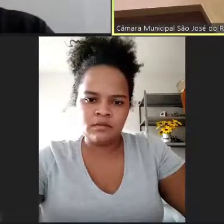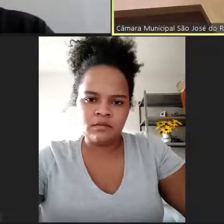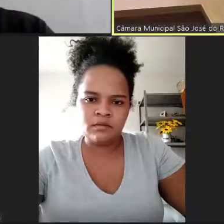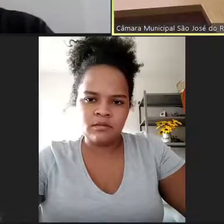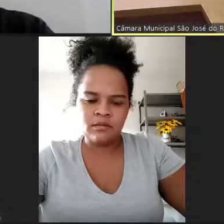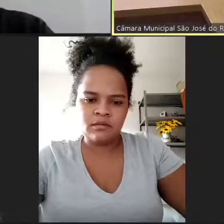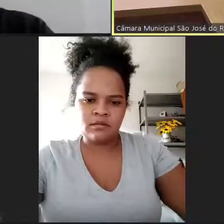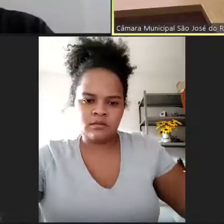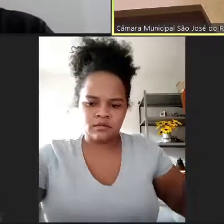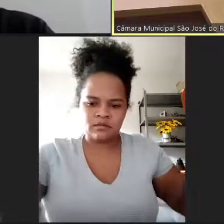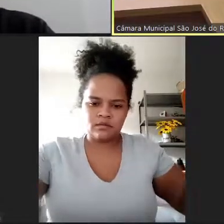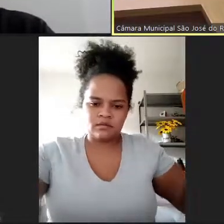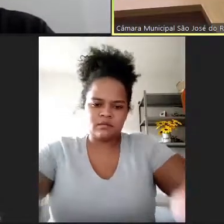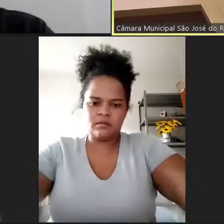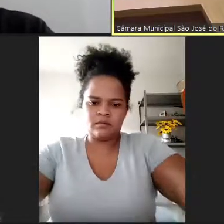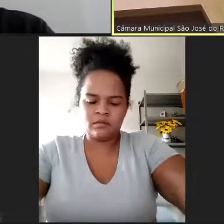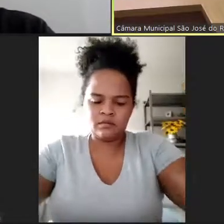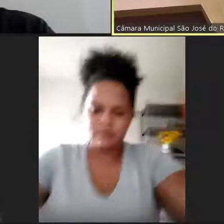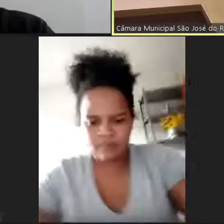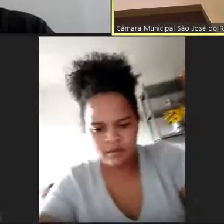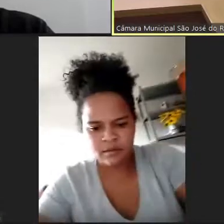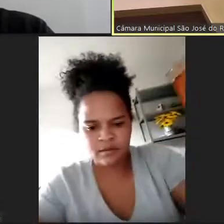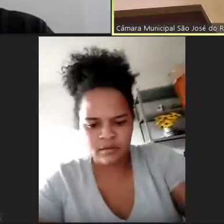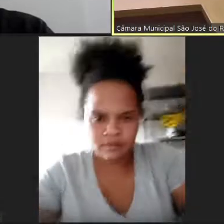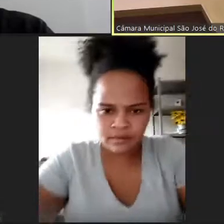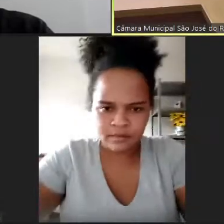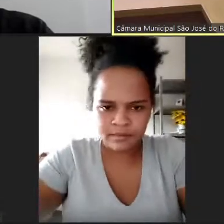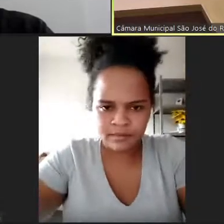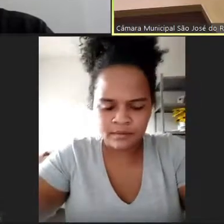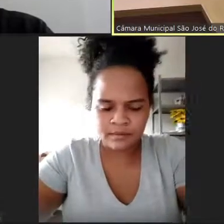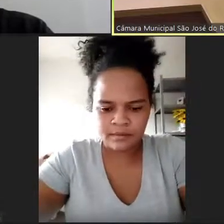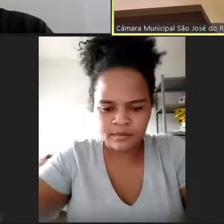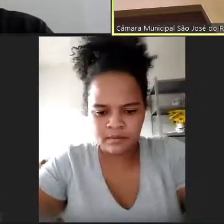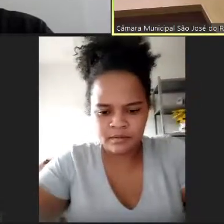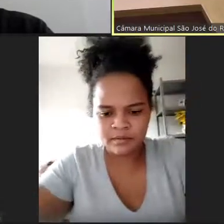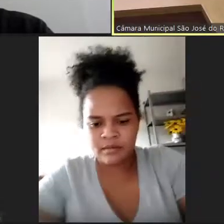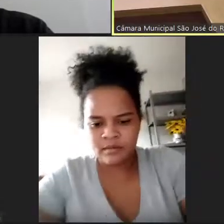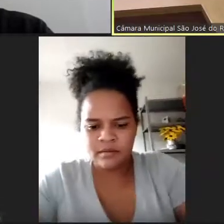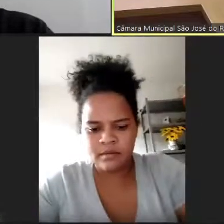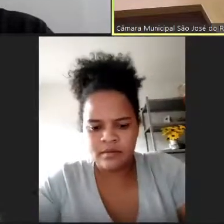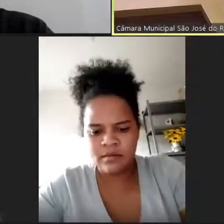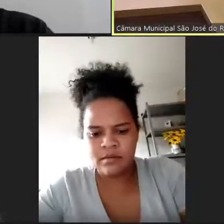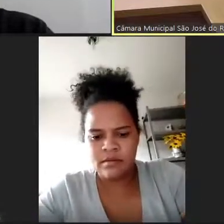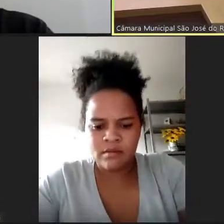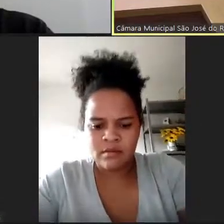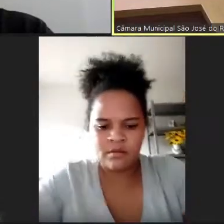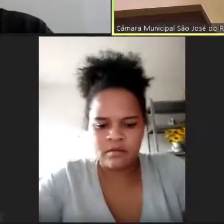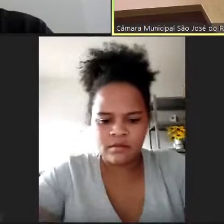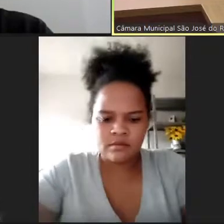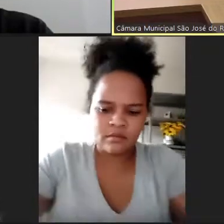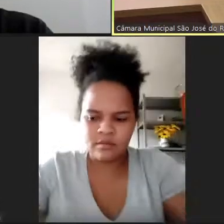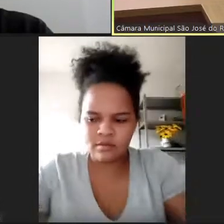O Rio Paro de 2050, hoje, ele tem várias alas, uma é essa do esgoto, tem a área do turismo, então tem